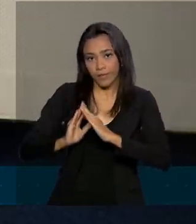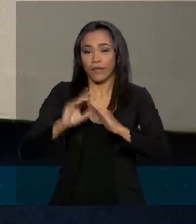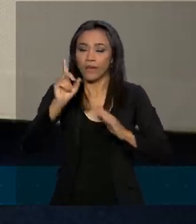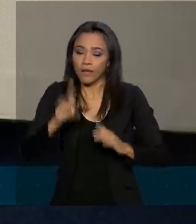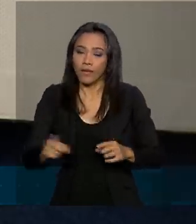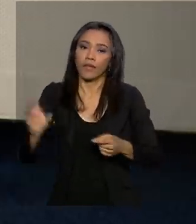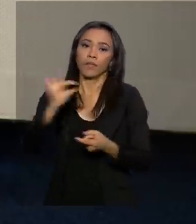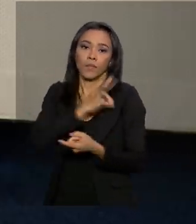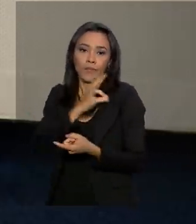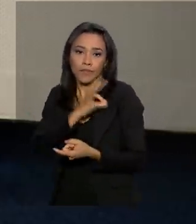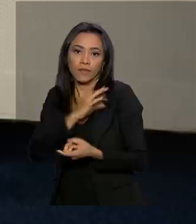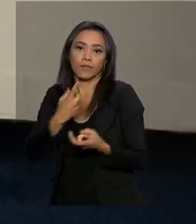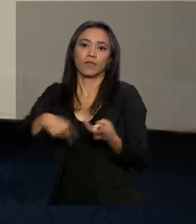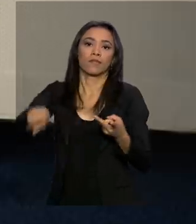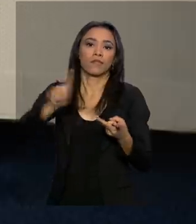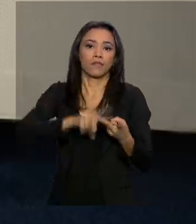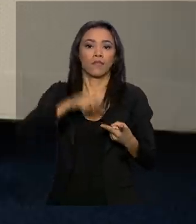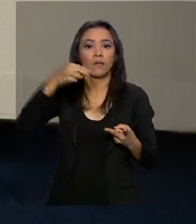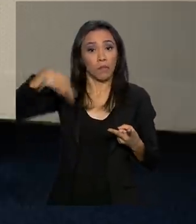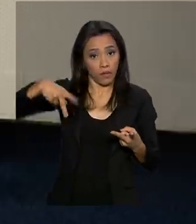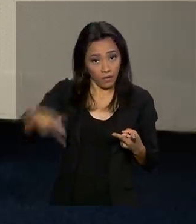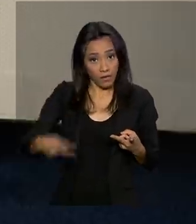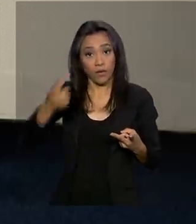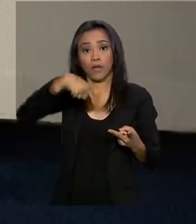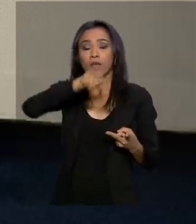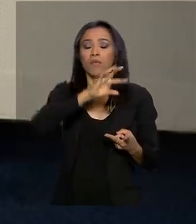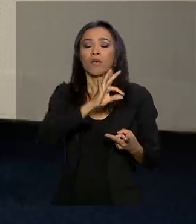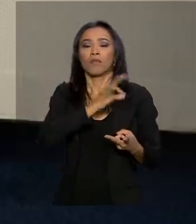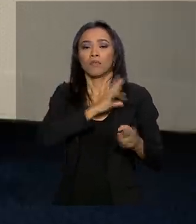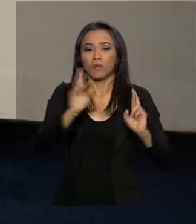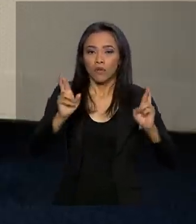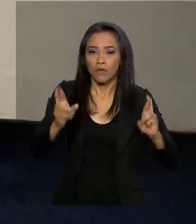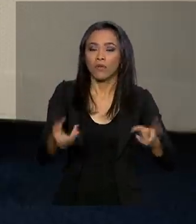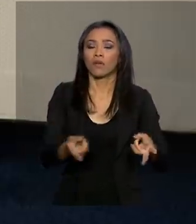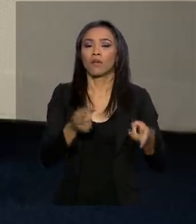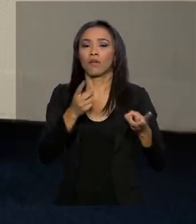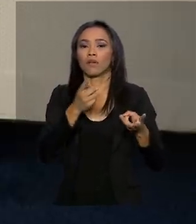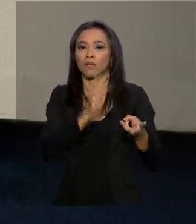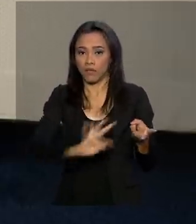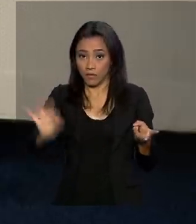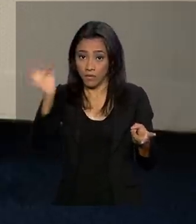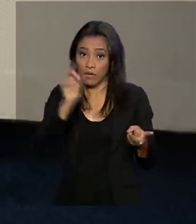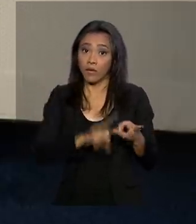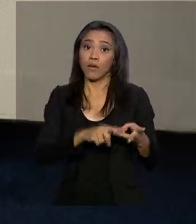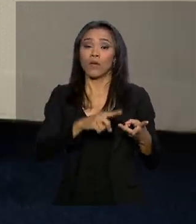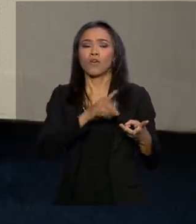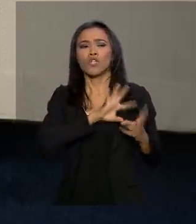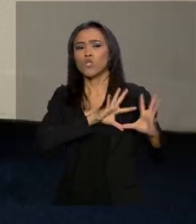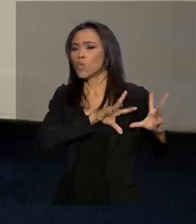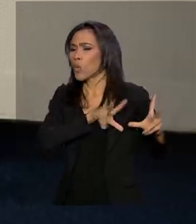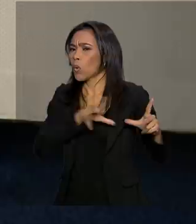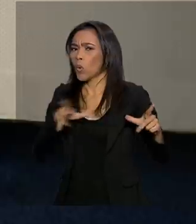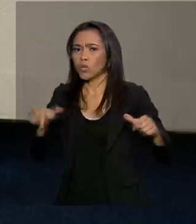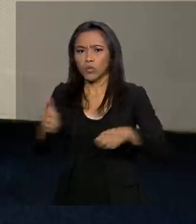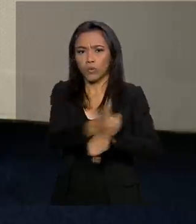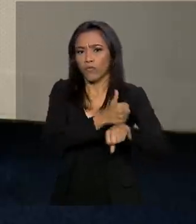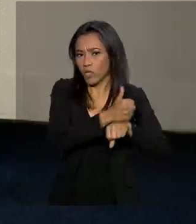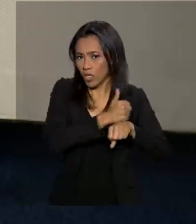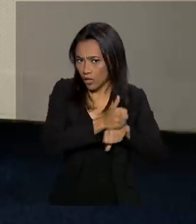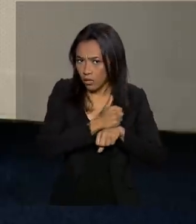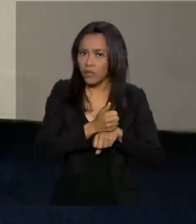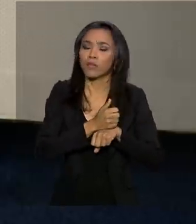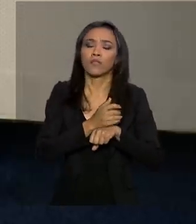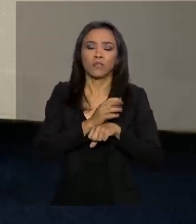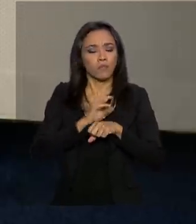PM, da PRF, dos agentes de trânsito. E todos têm o mesmo objetivo, e é por